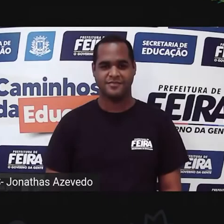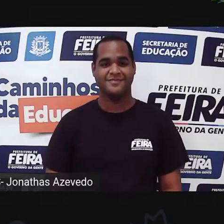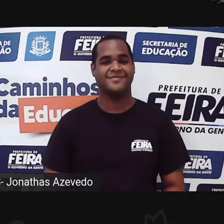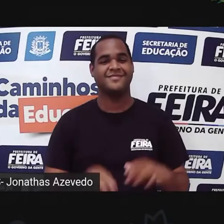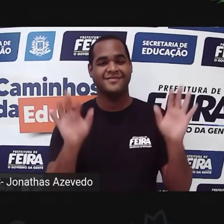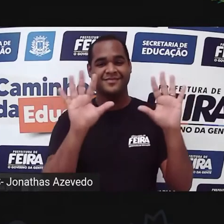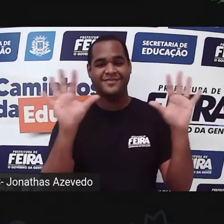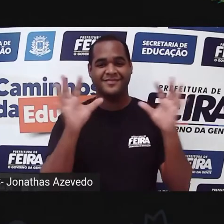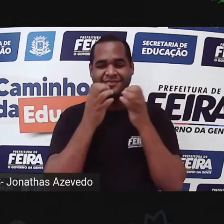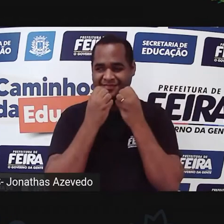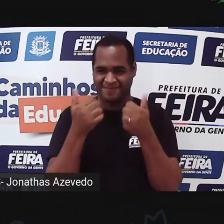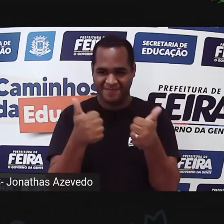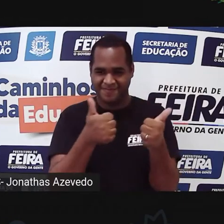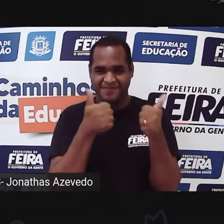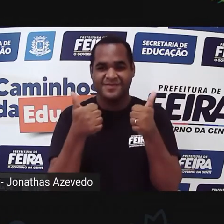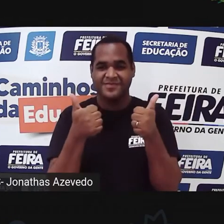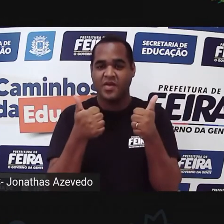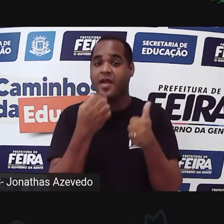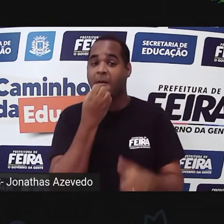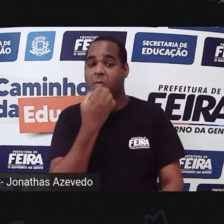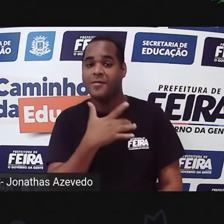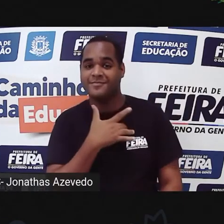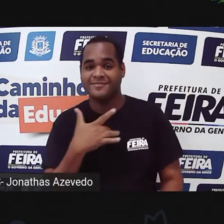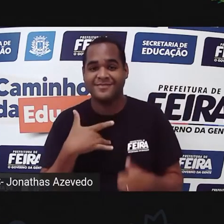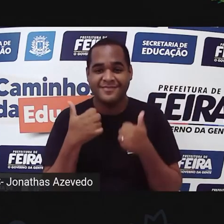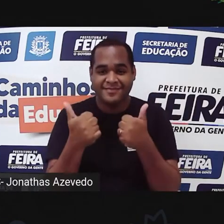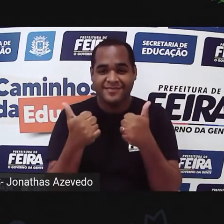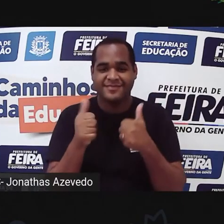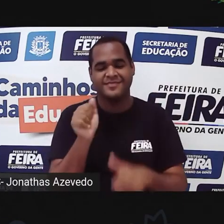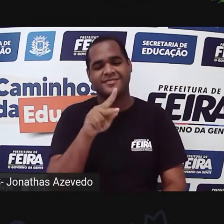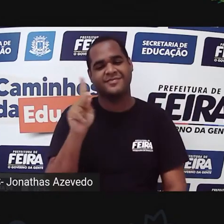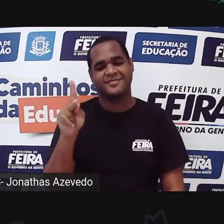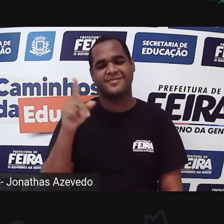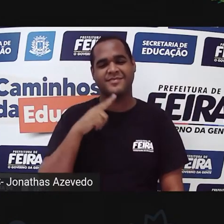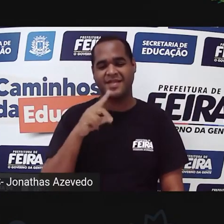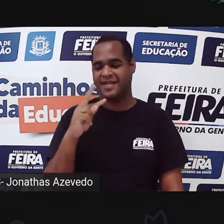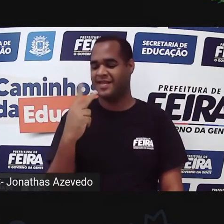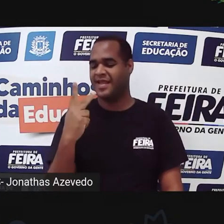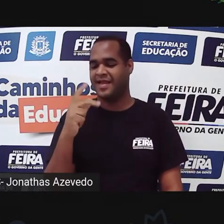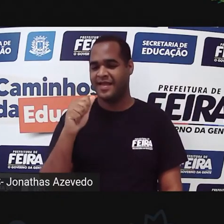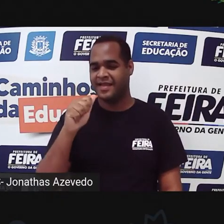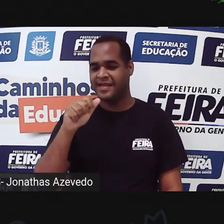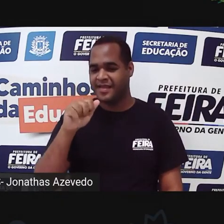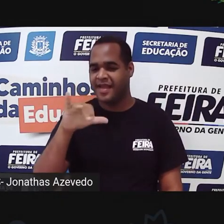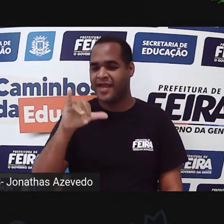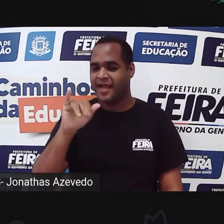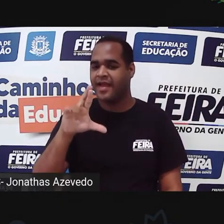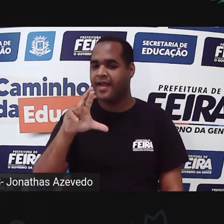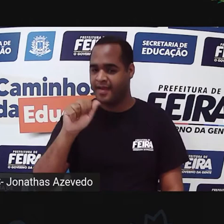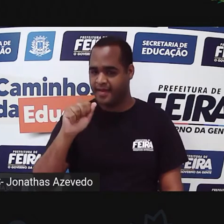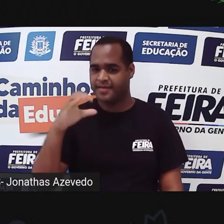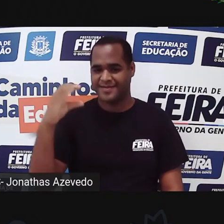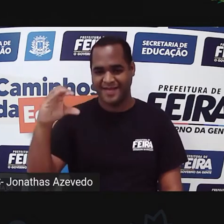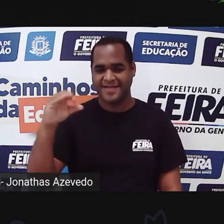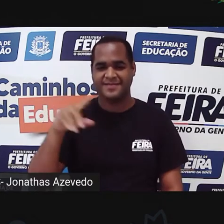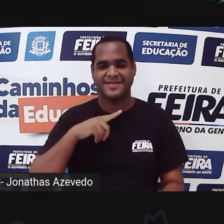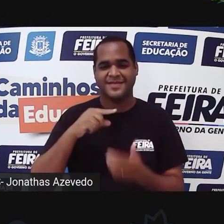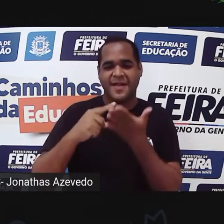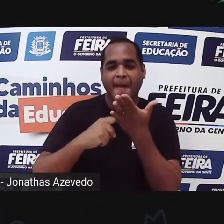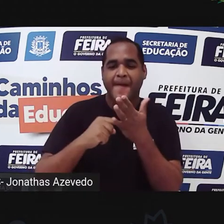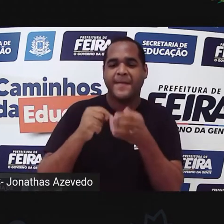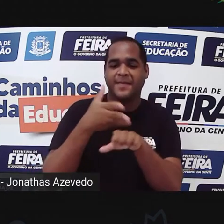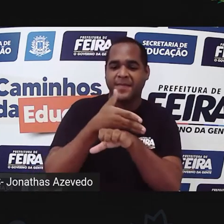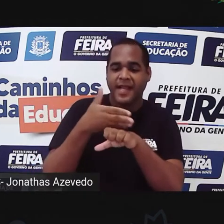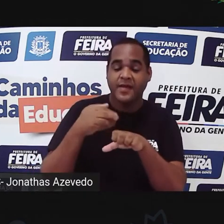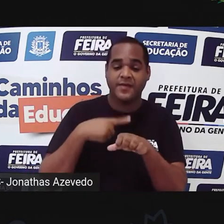Olá, gente! Tudo bem com vocês? Eu sou a professora Taira Santos de Ciências. Sou a mulher de pele clara, tenho um cabelo castanho